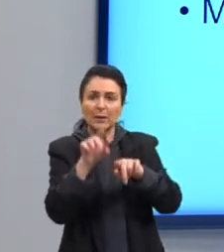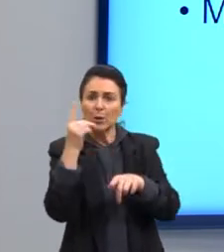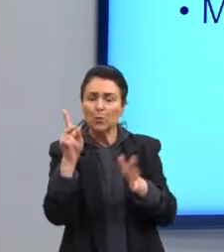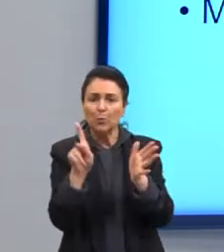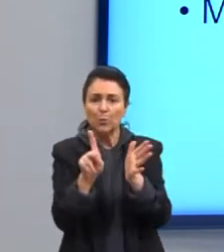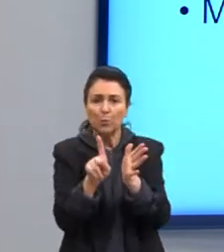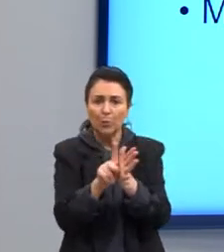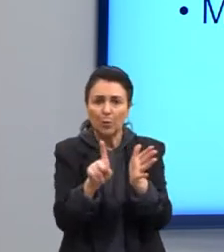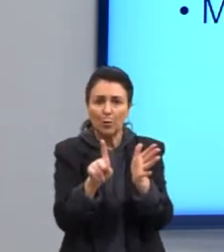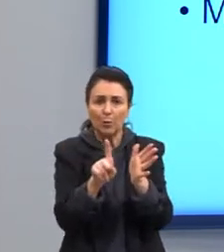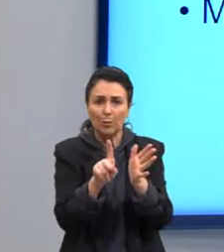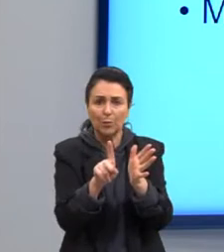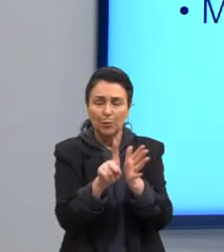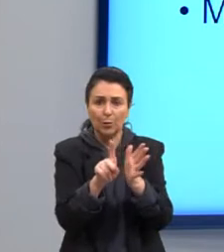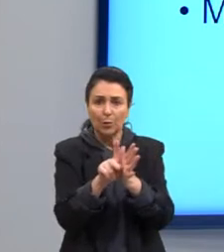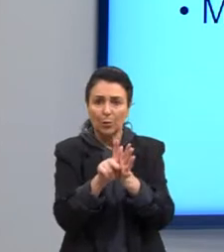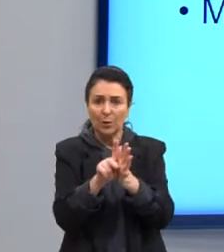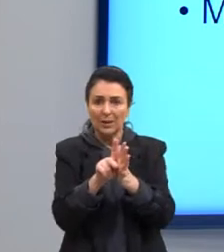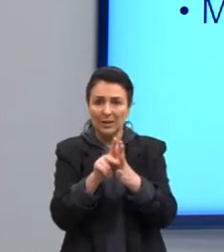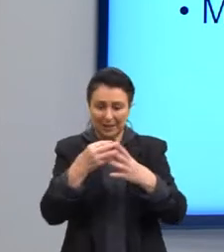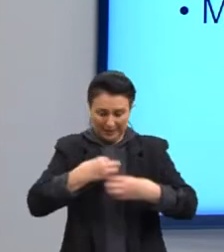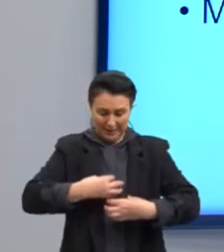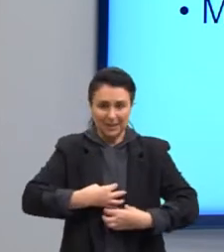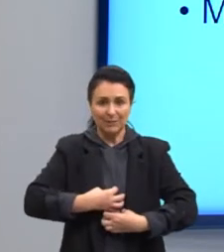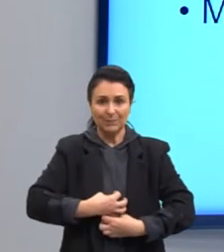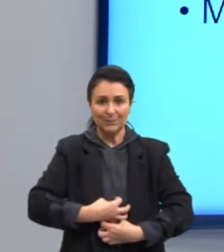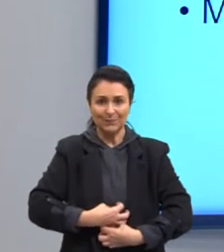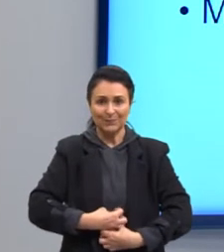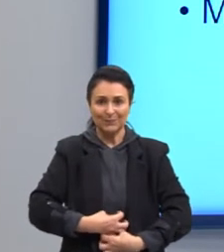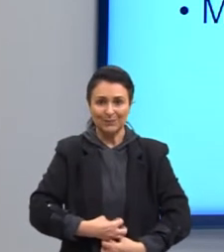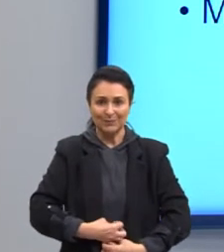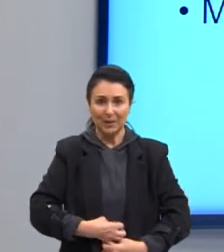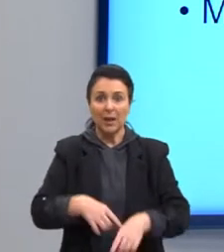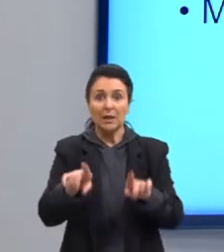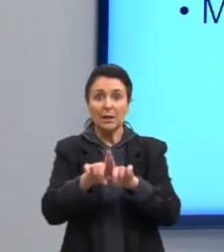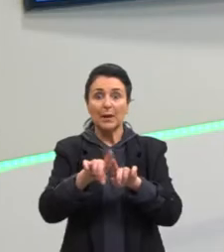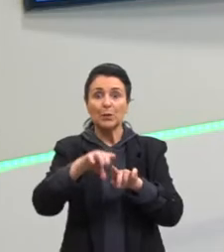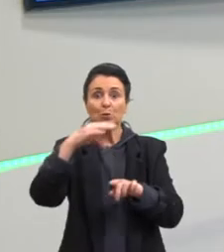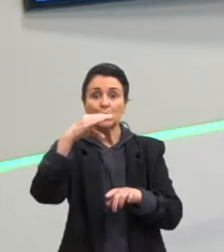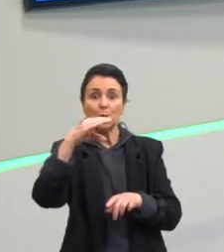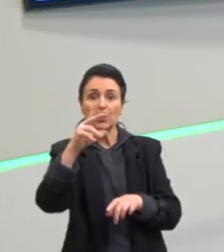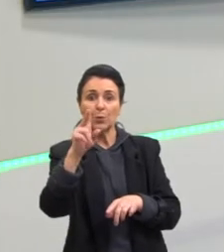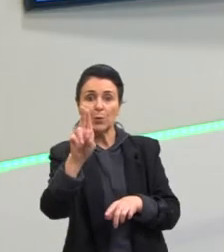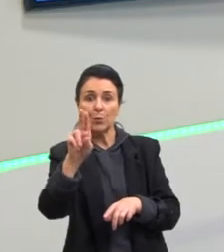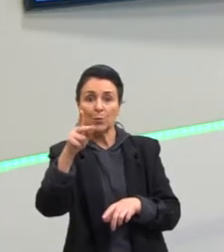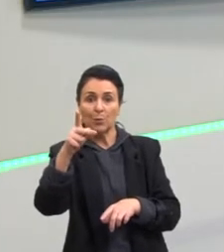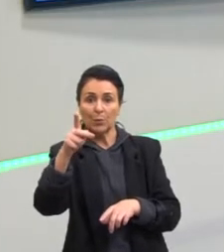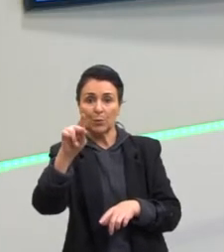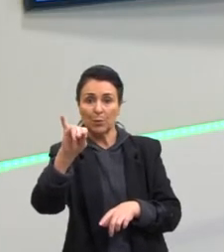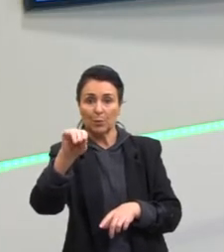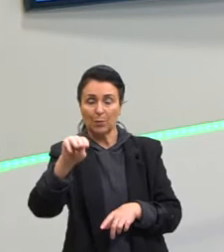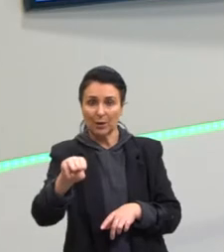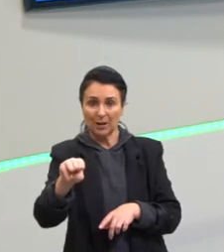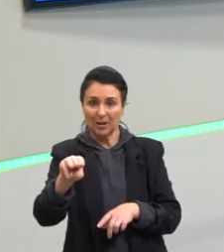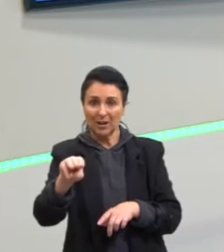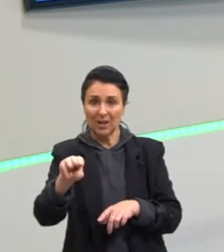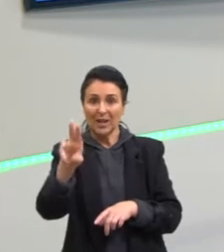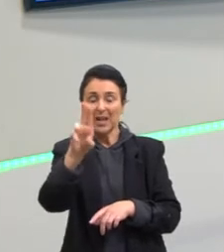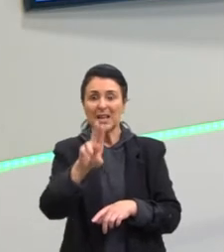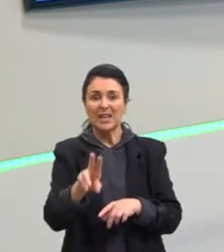habita o sistema digestório de cupins. Os cupins, eles se alimentam lá de madeira, né? E esse